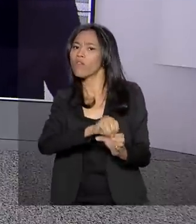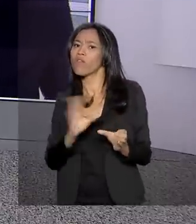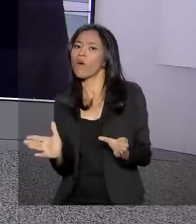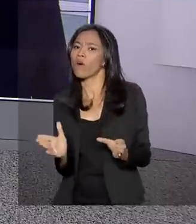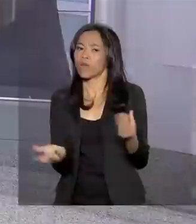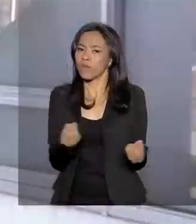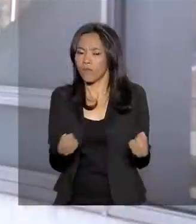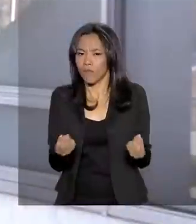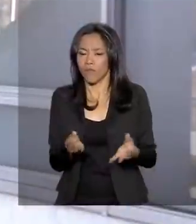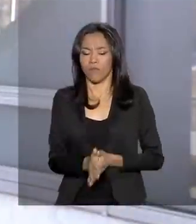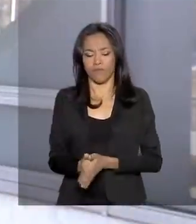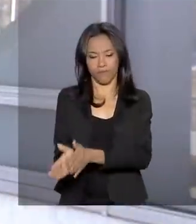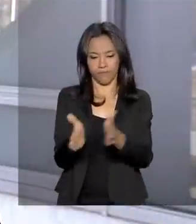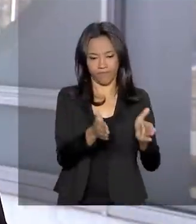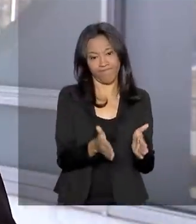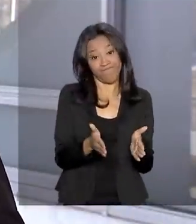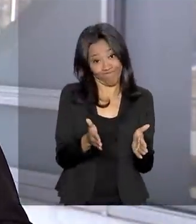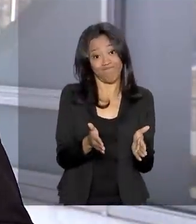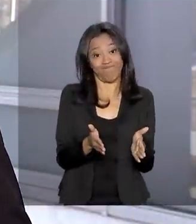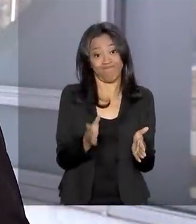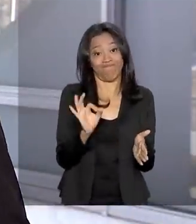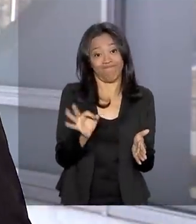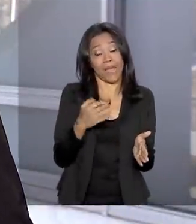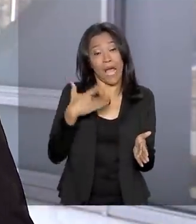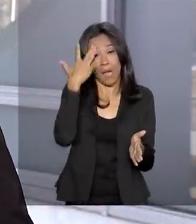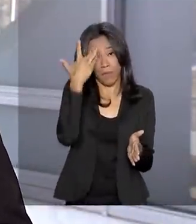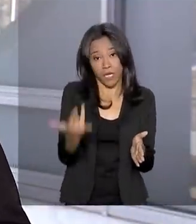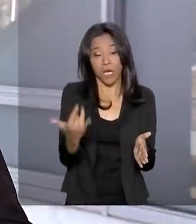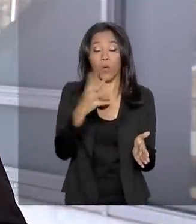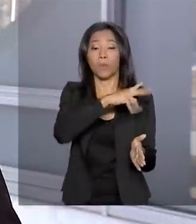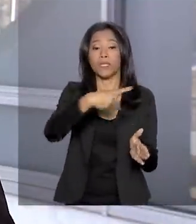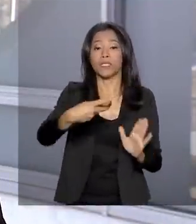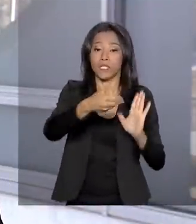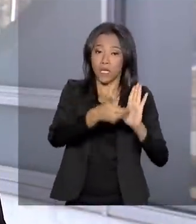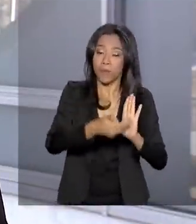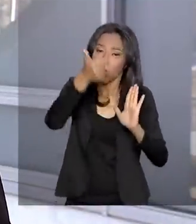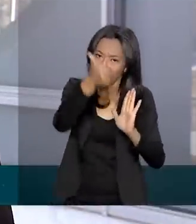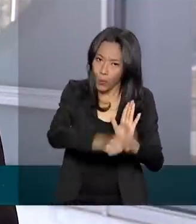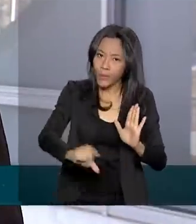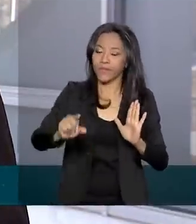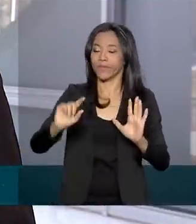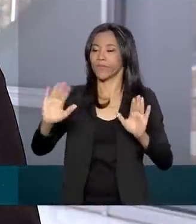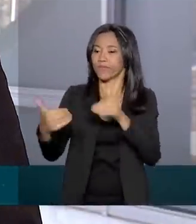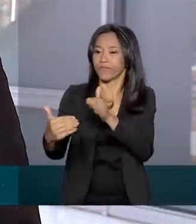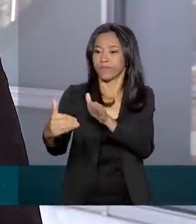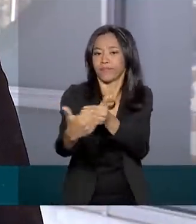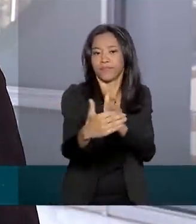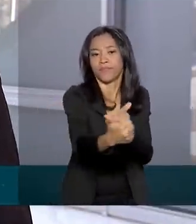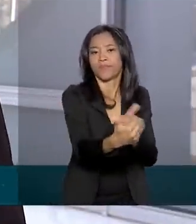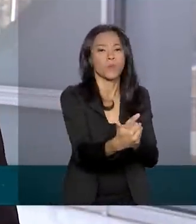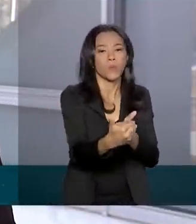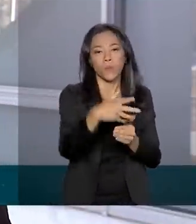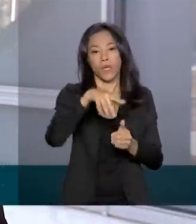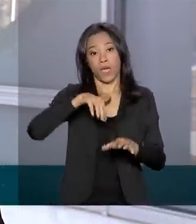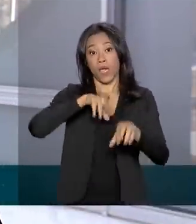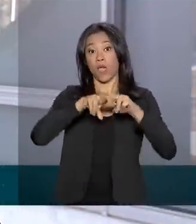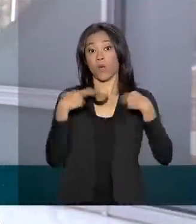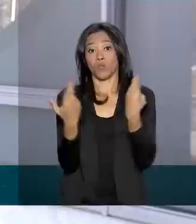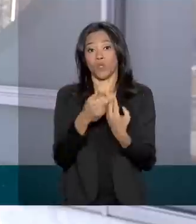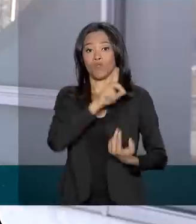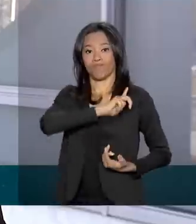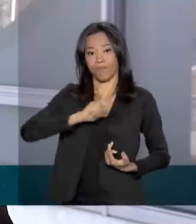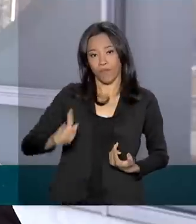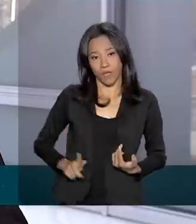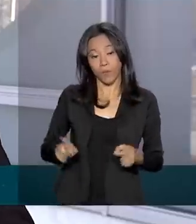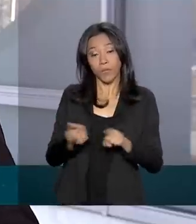Bom dia a todos. Pois é, amanhã o presidente da Câmara dos Deputados se reúne mais uma vez com governadores e com o relator da reforma da Previdência,